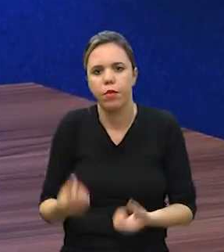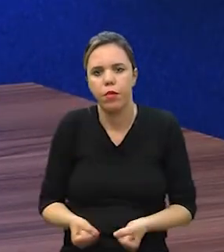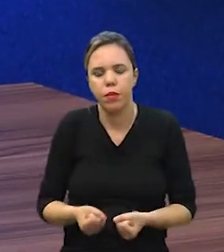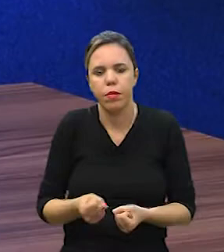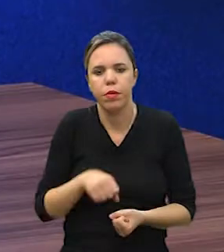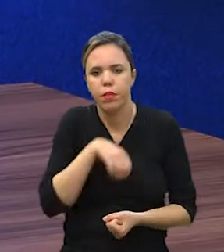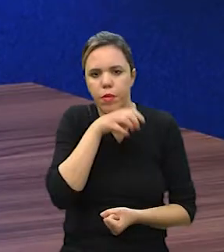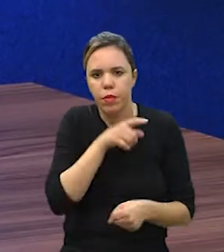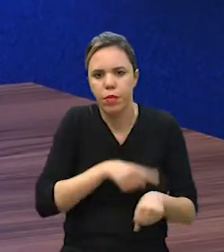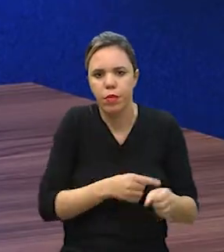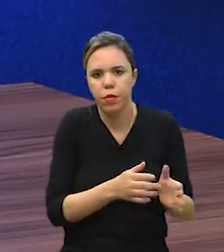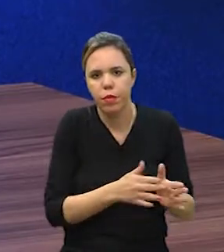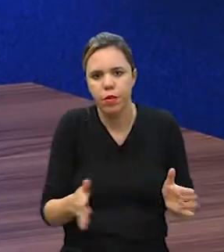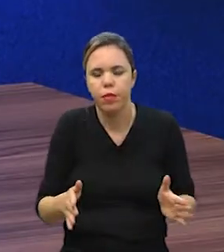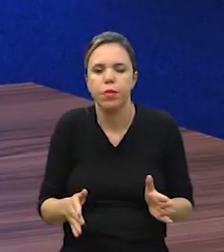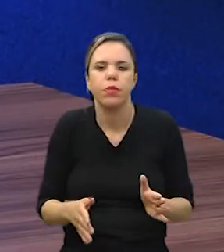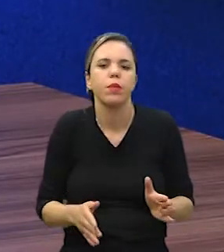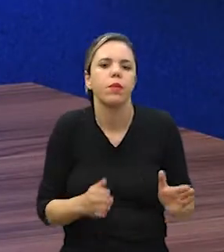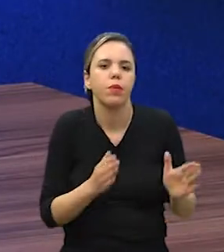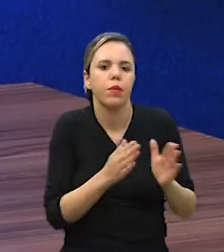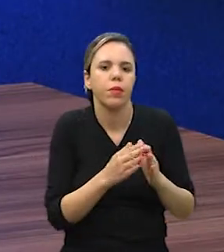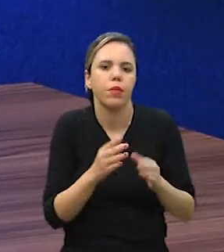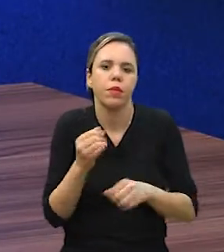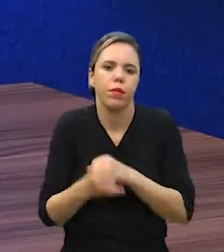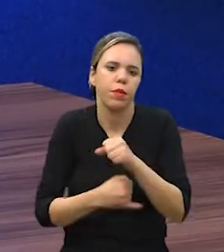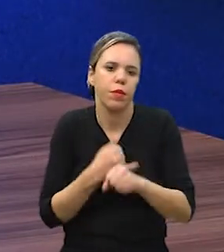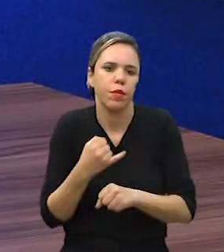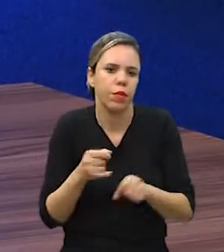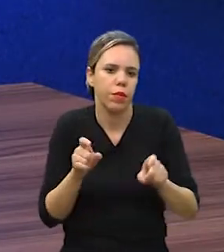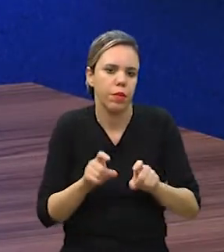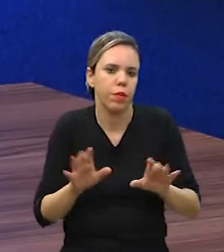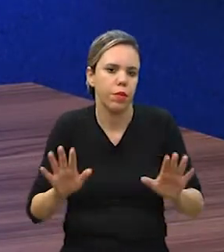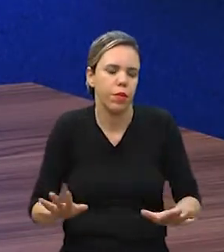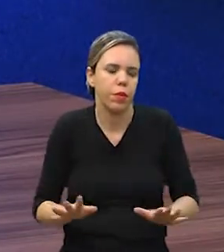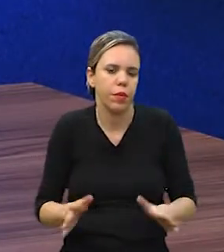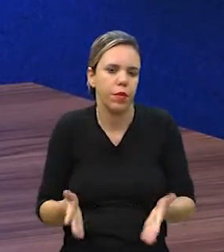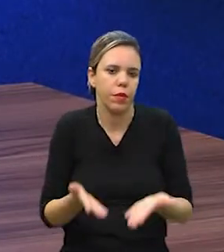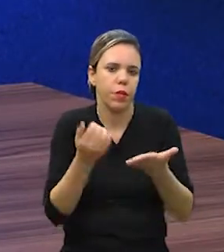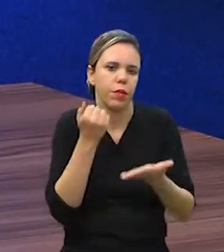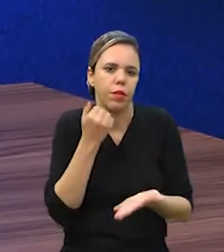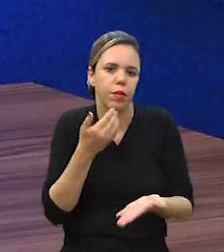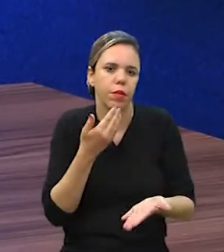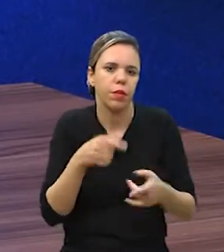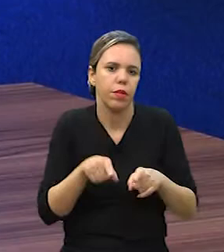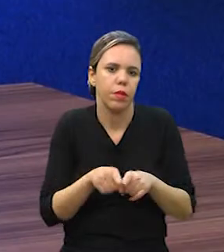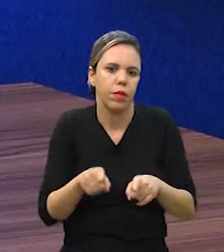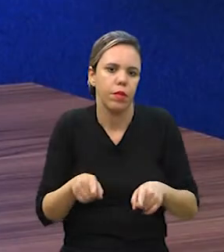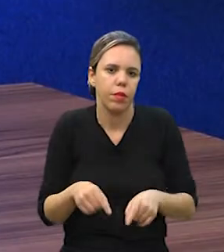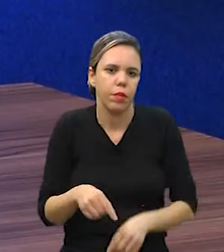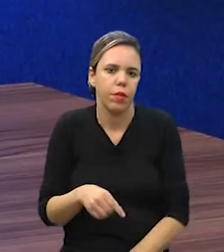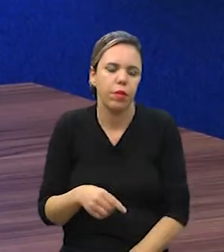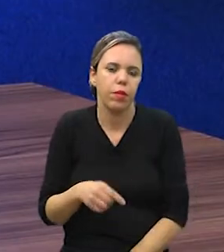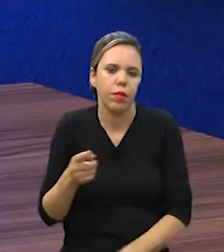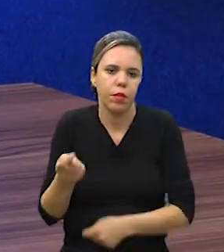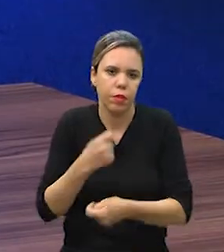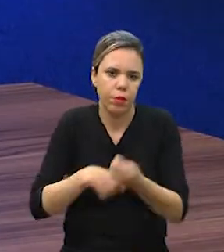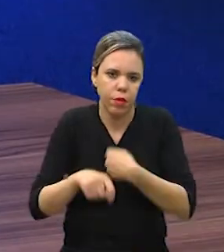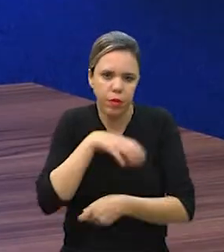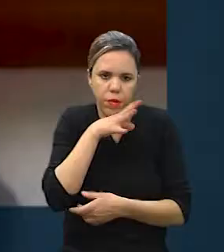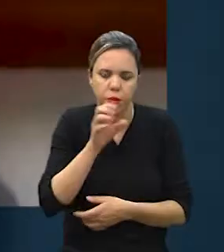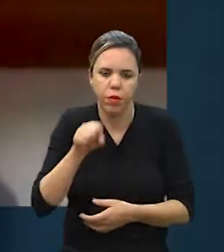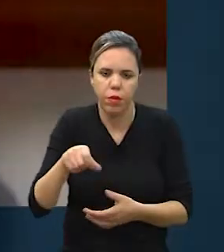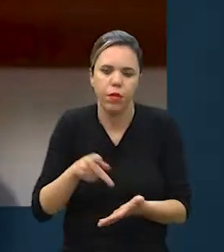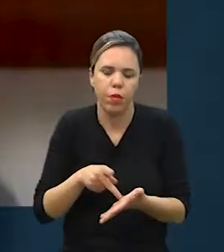adotando animais nesse momento de home office, pandemia e tudo mais. Isso favoreceu também, de certa forma, o mercado